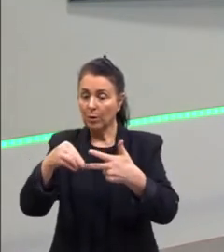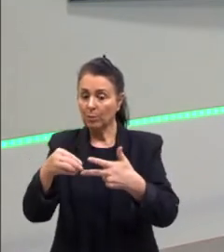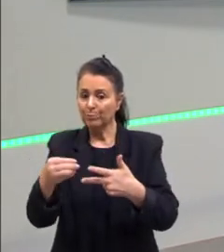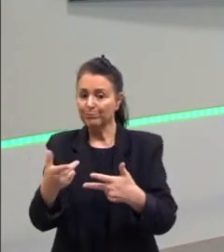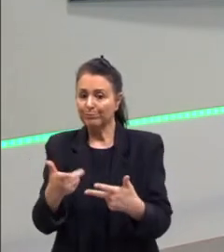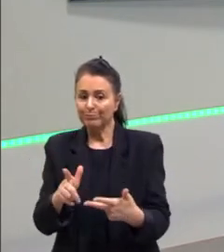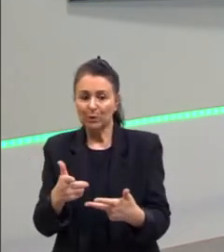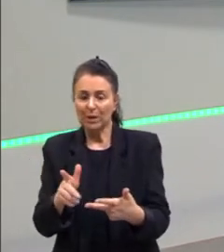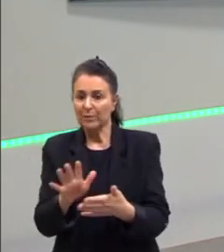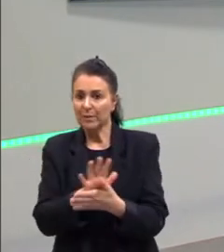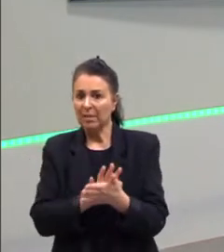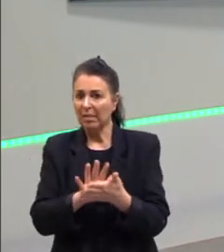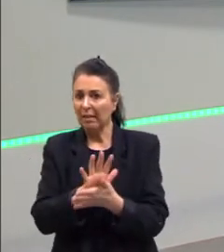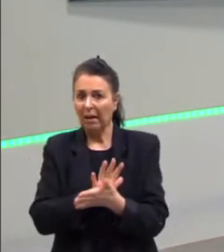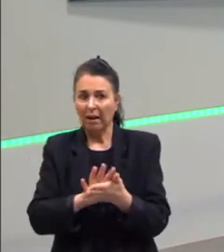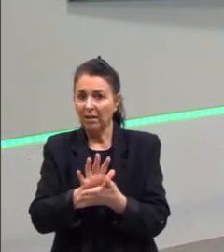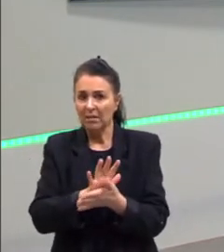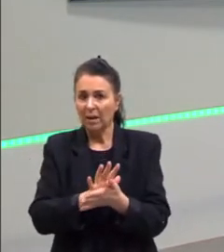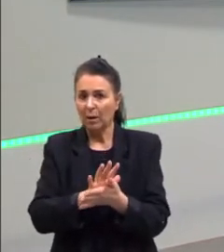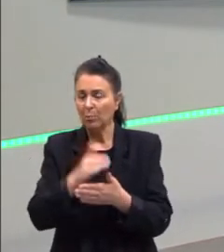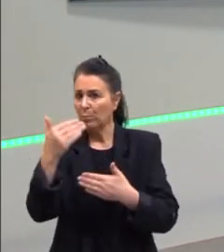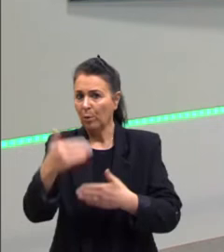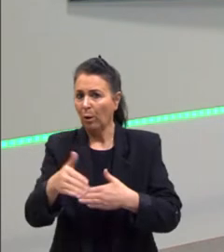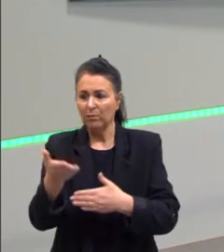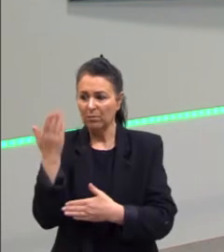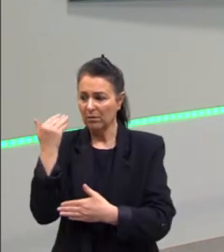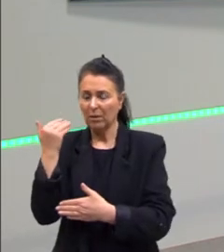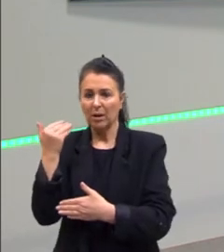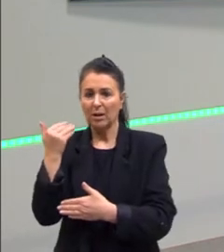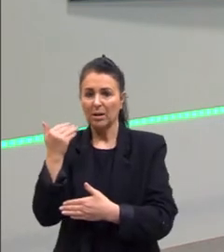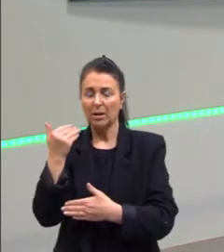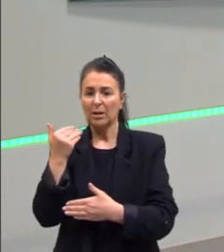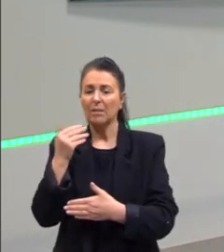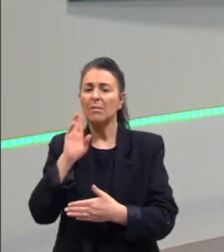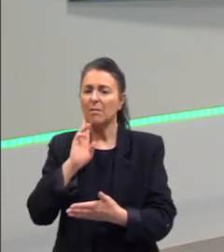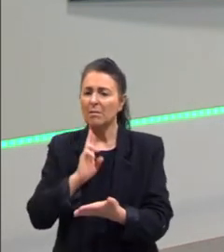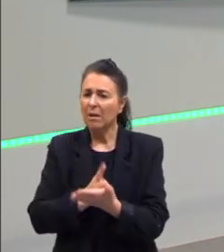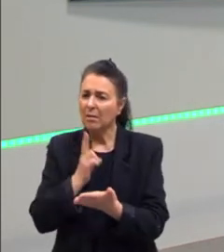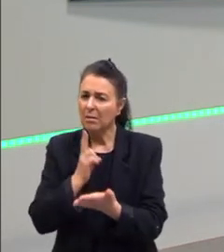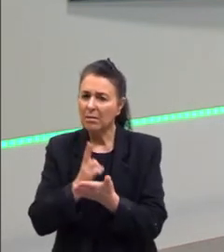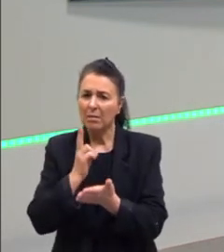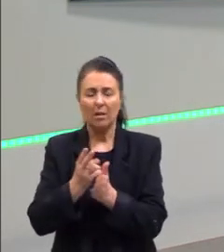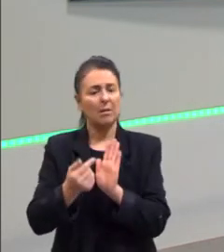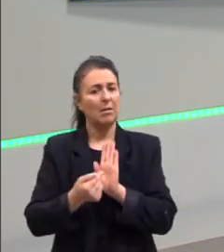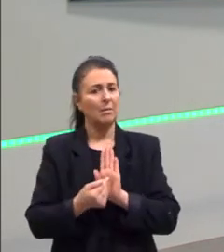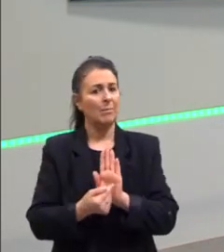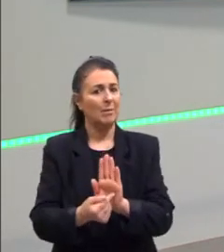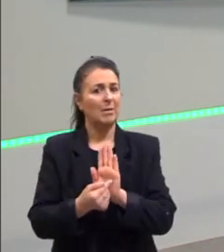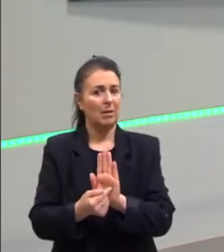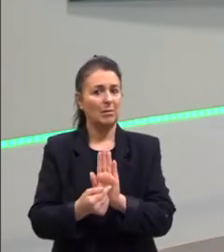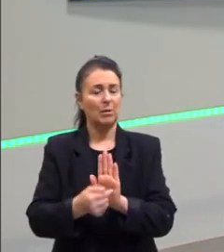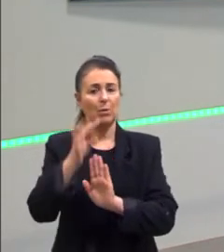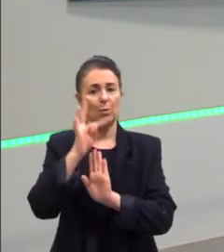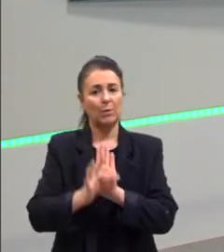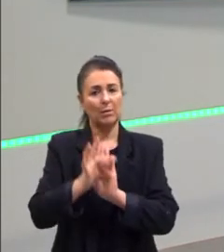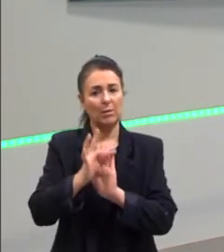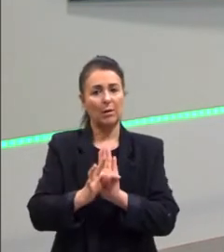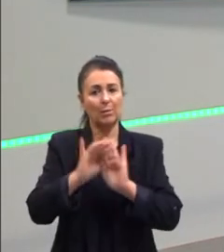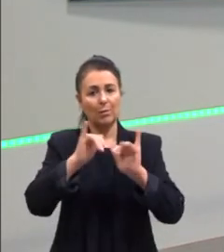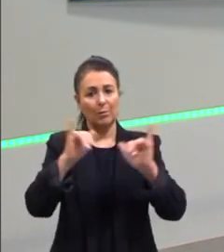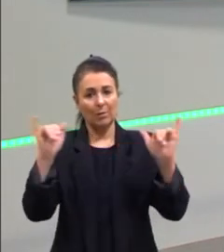nenhuma edição do Enem que não tenha aparecido o texto publicitário para ser